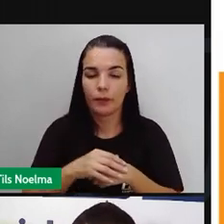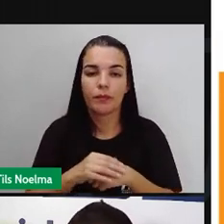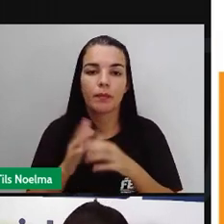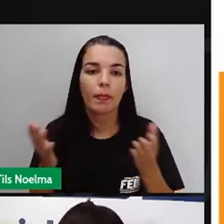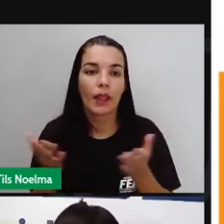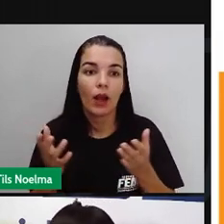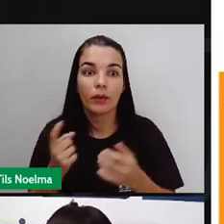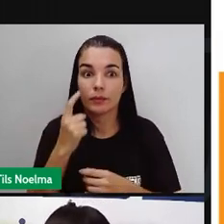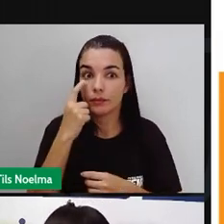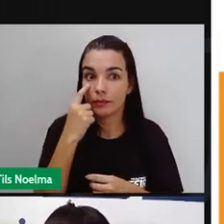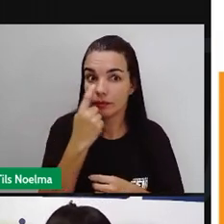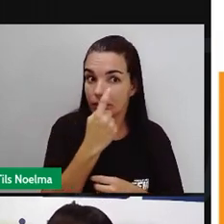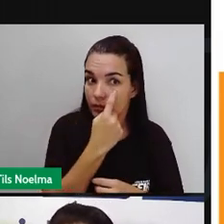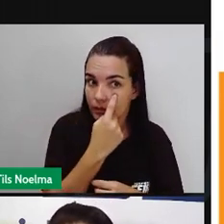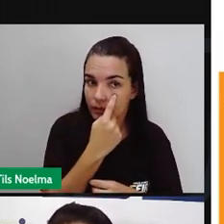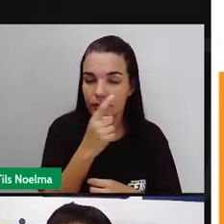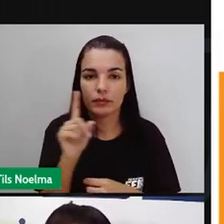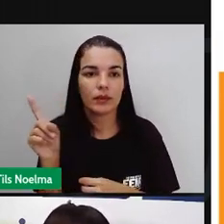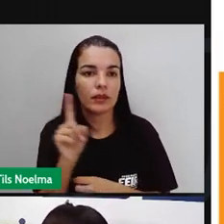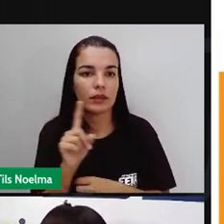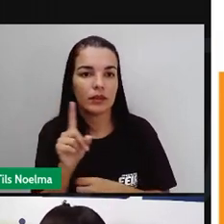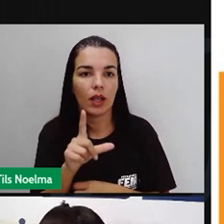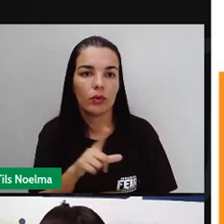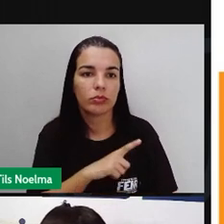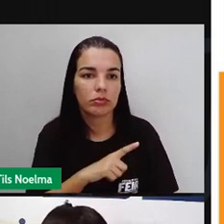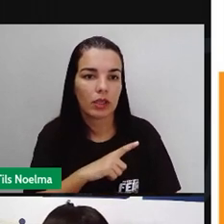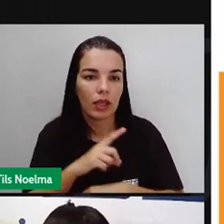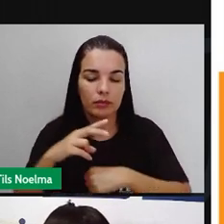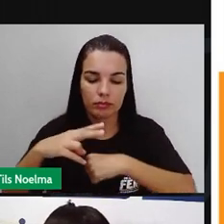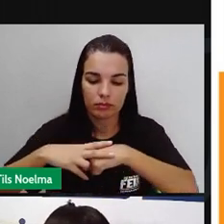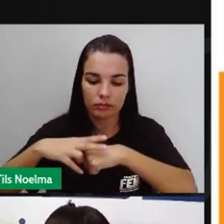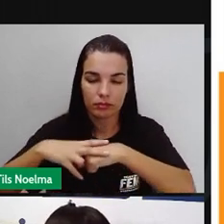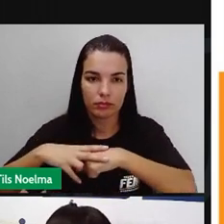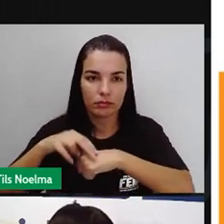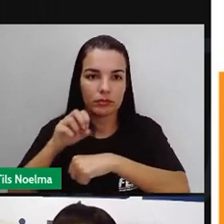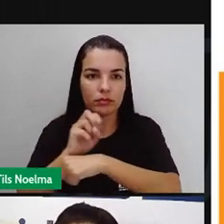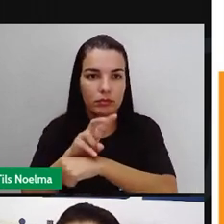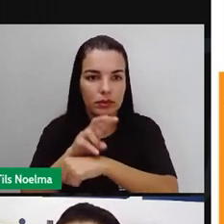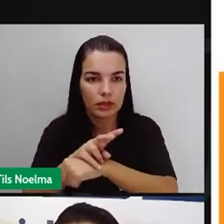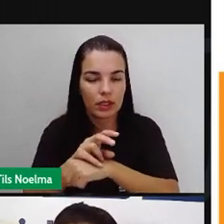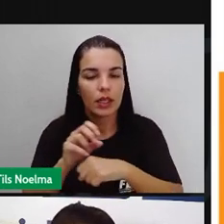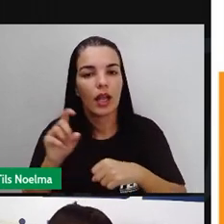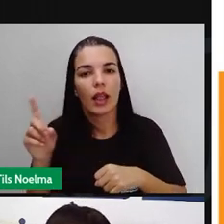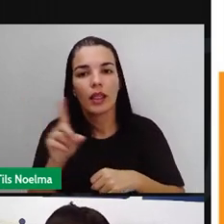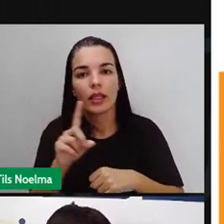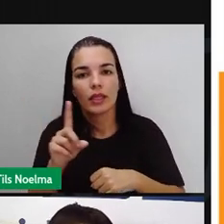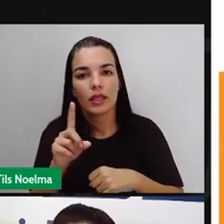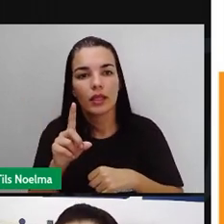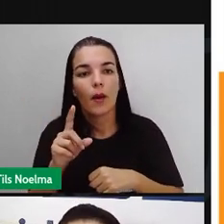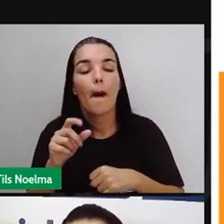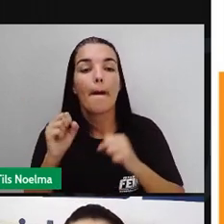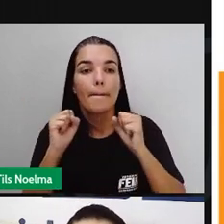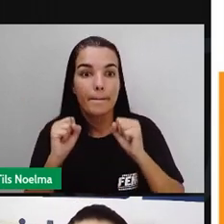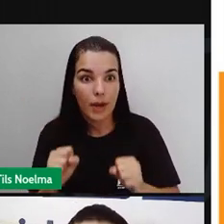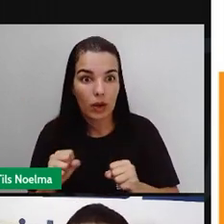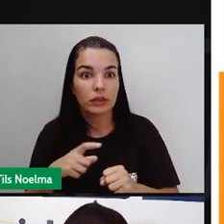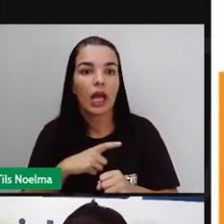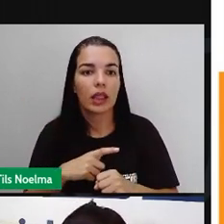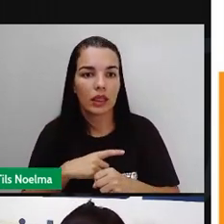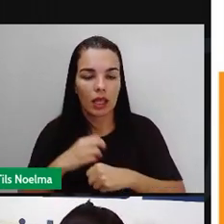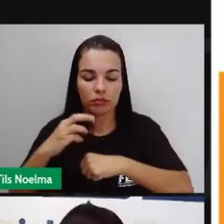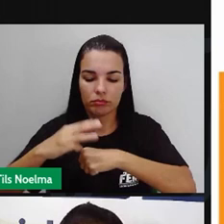nos olhos não está presente na dengue, pode estar presente na chikungunya e pode estar presente aí